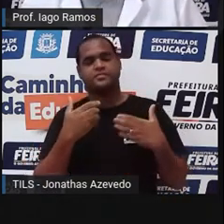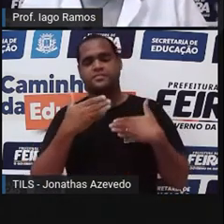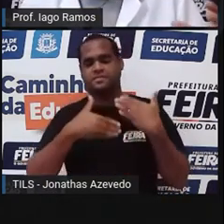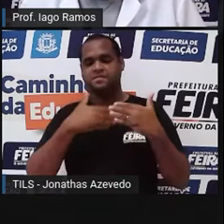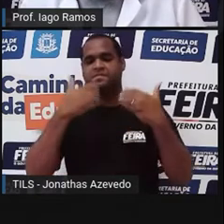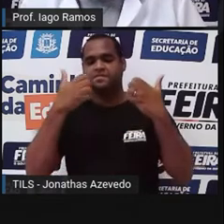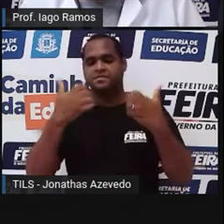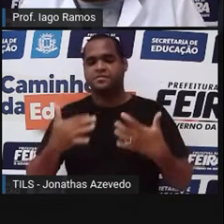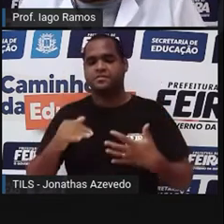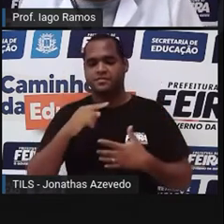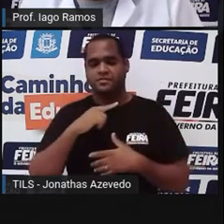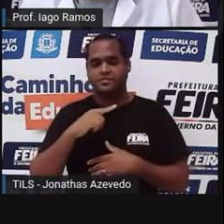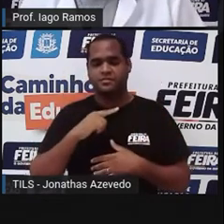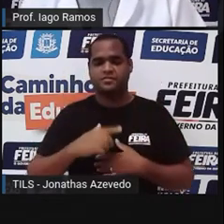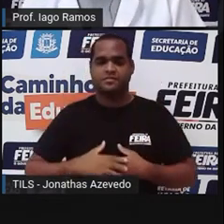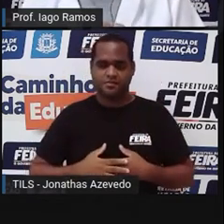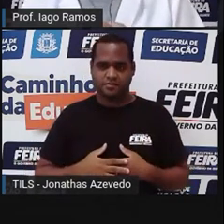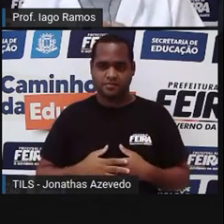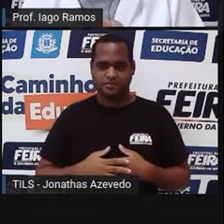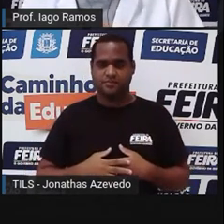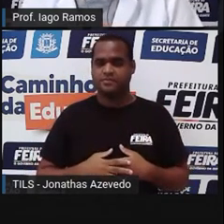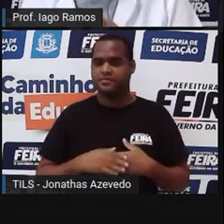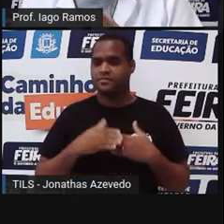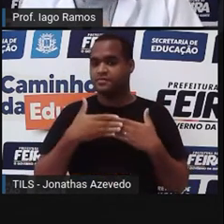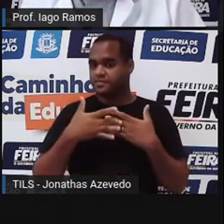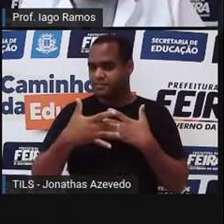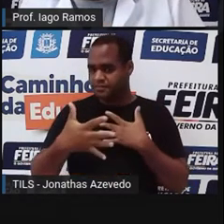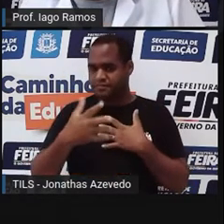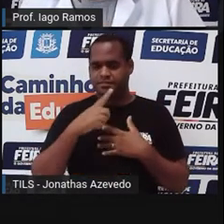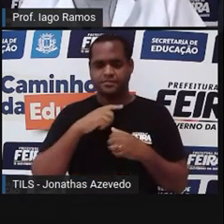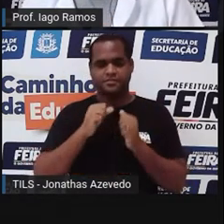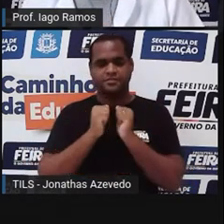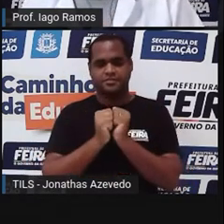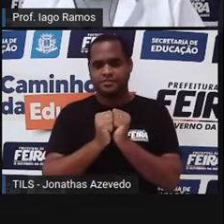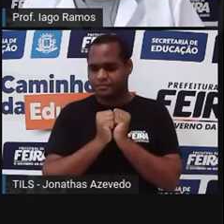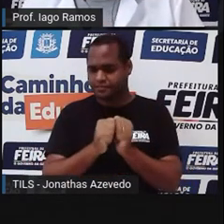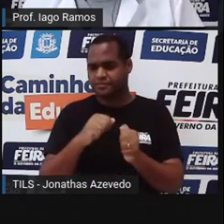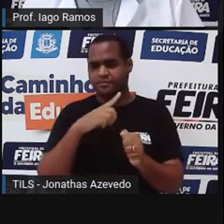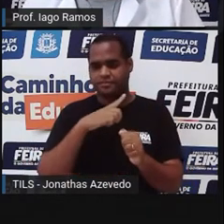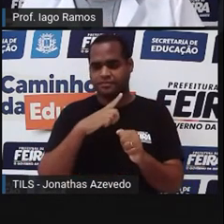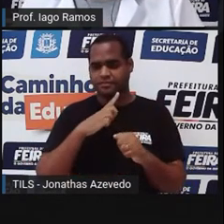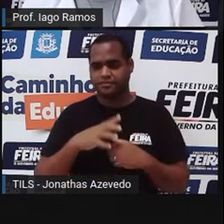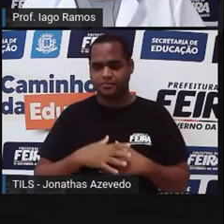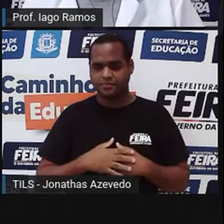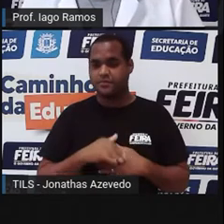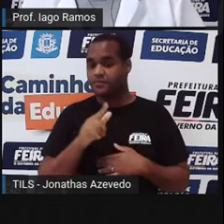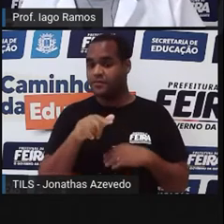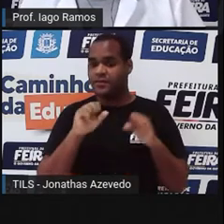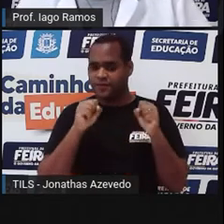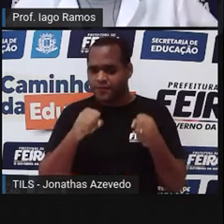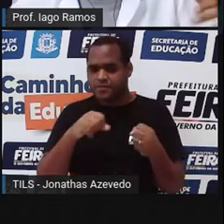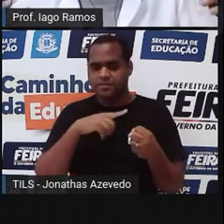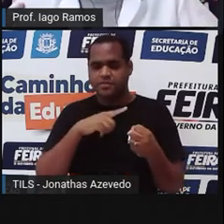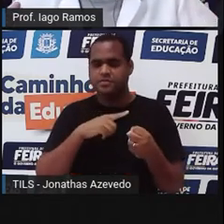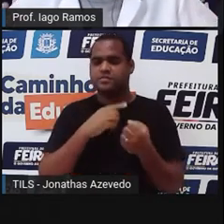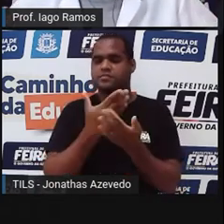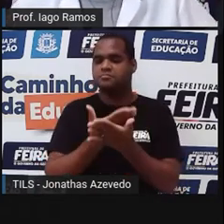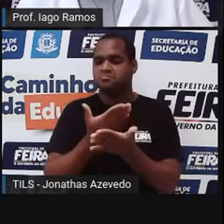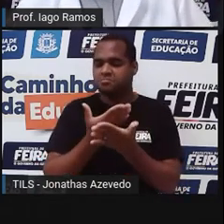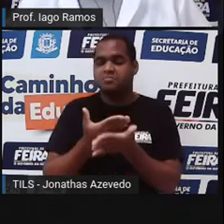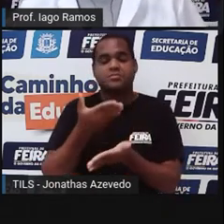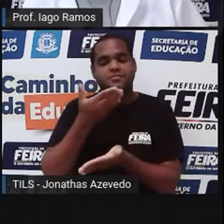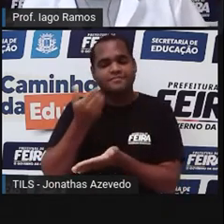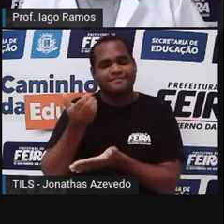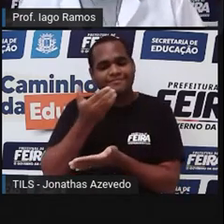aulas, nessa aqui a gente continua, tá bom? Porque é isso que a gente tá estudando e a gente precisa aí de algumas